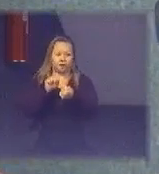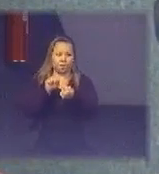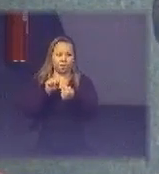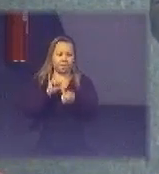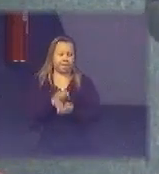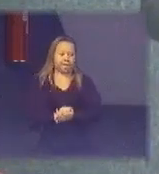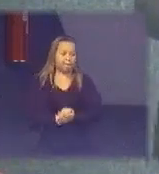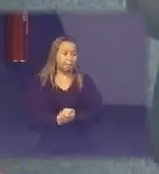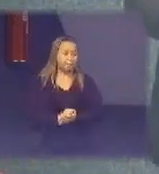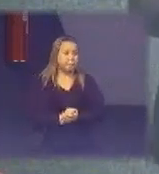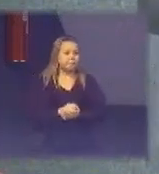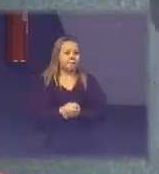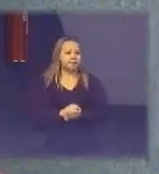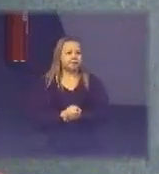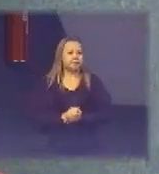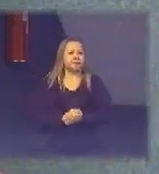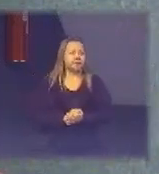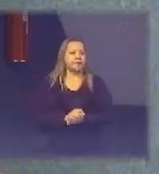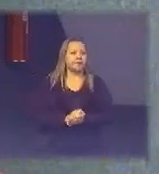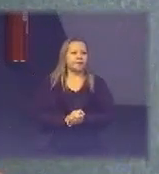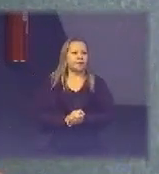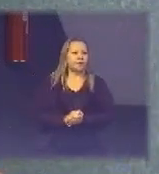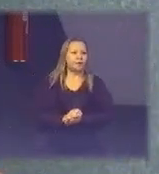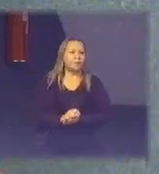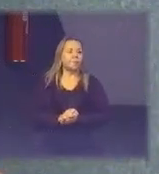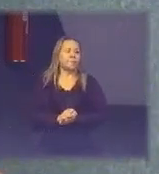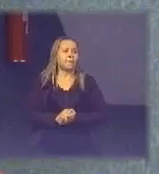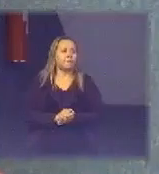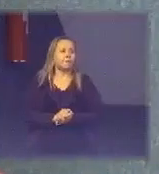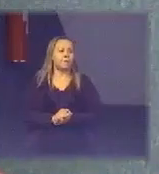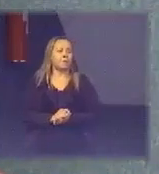vou falar um pouquinho sobre essas metas vocês podem entender um pouco